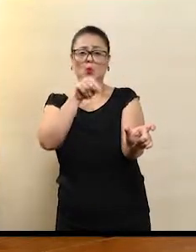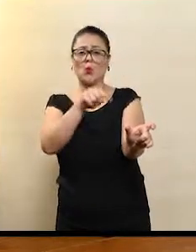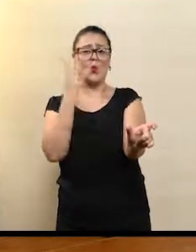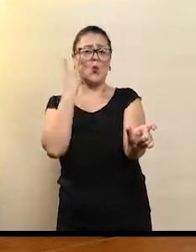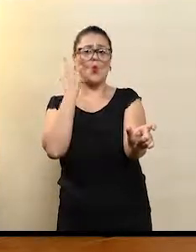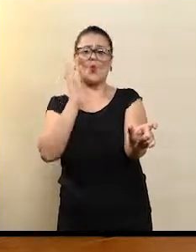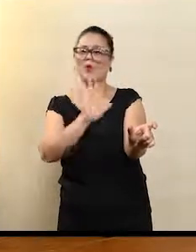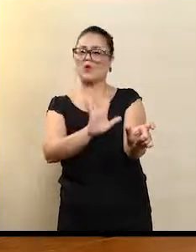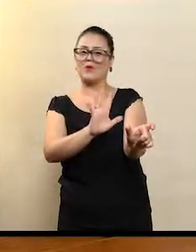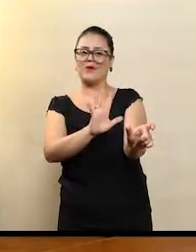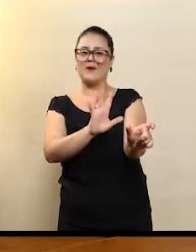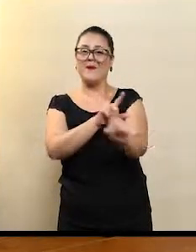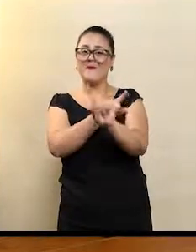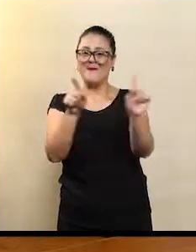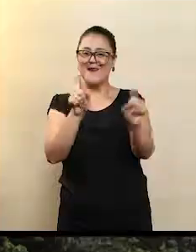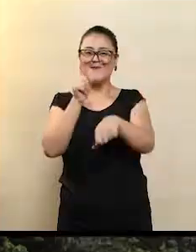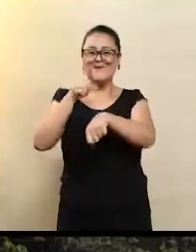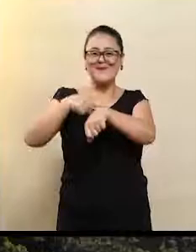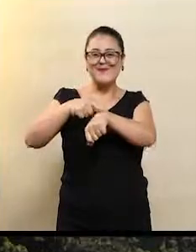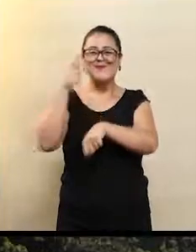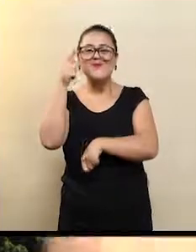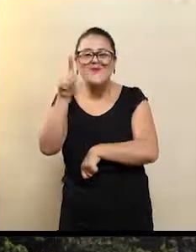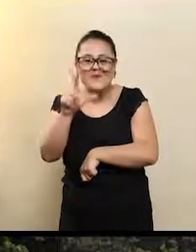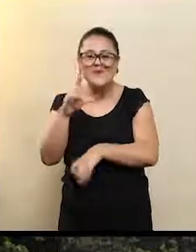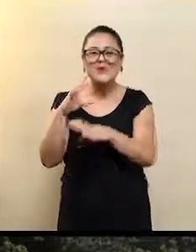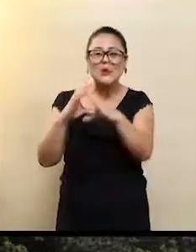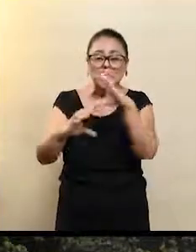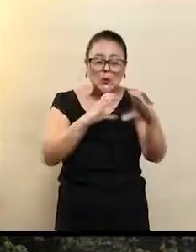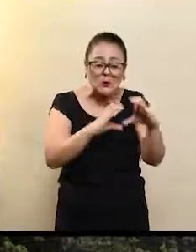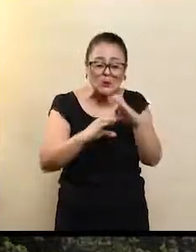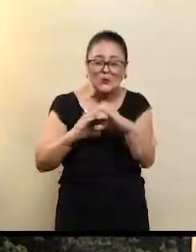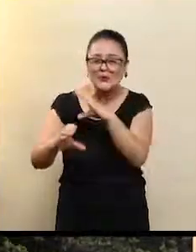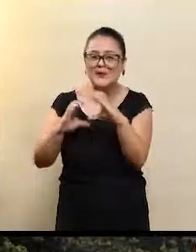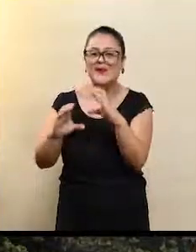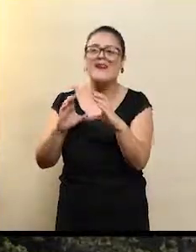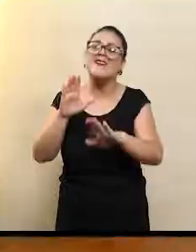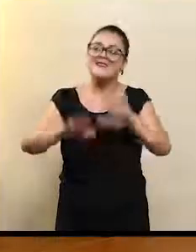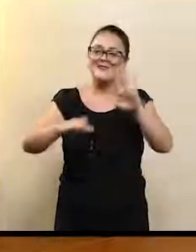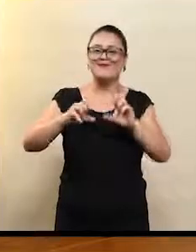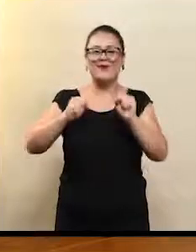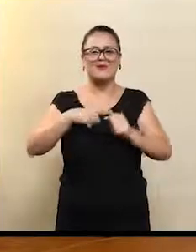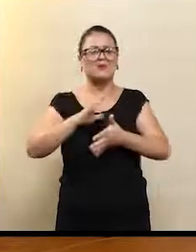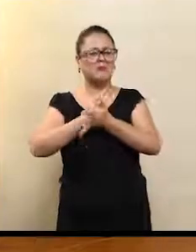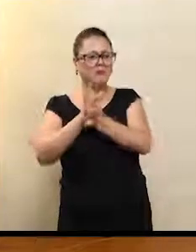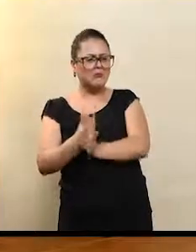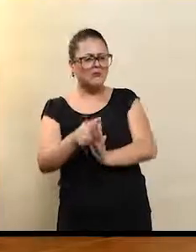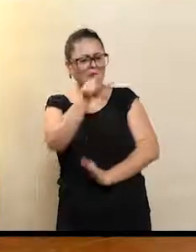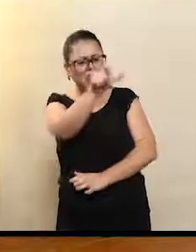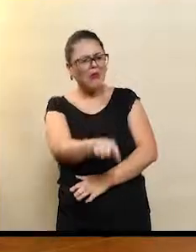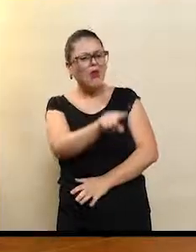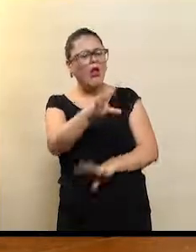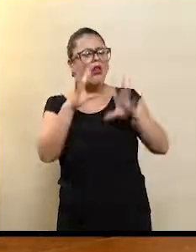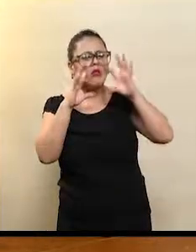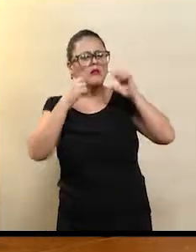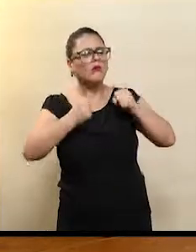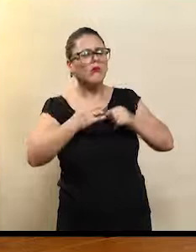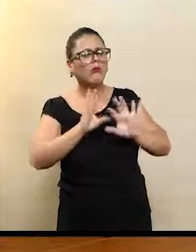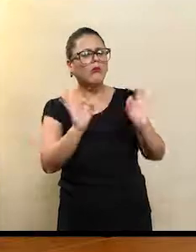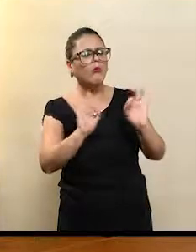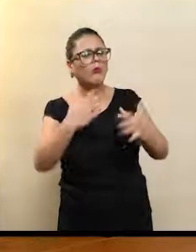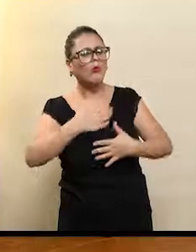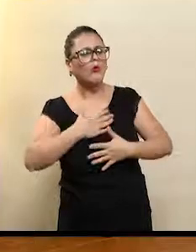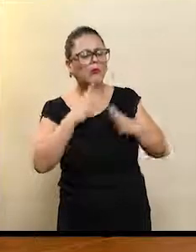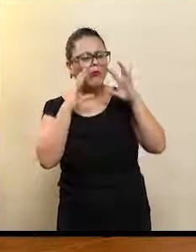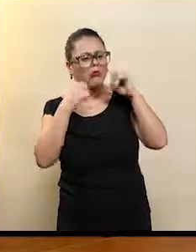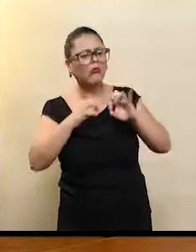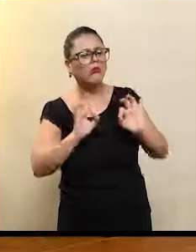normal. E aí, na hora de comunicar, pode-se até ter um certo preconceito. Puxa, ele não está dando atenção para mim, né?